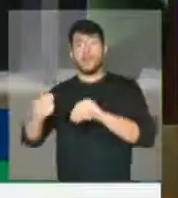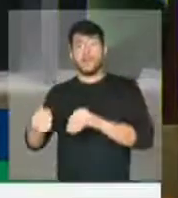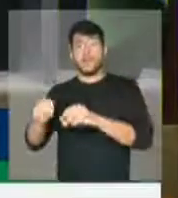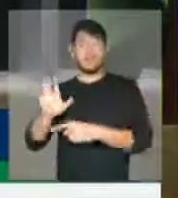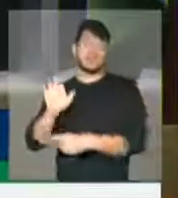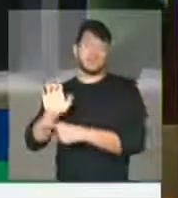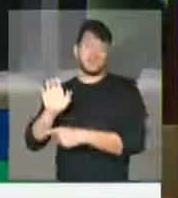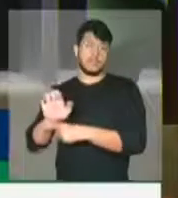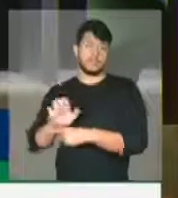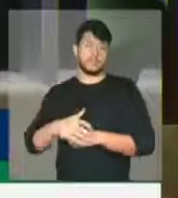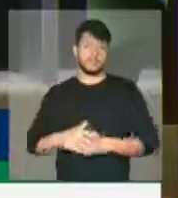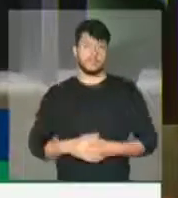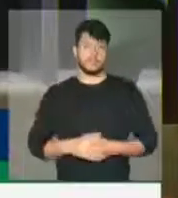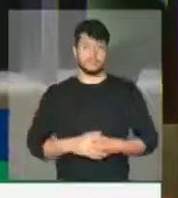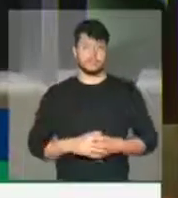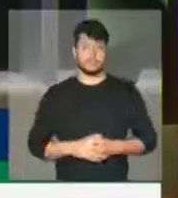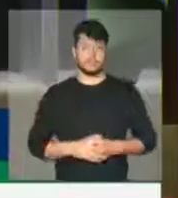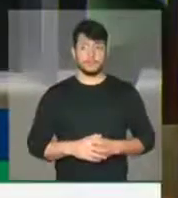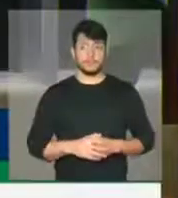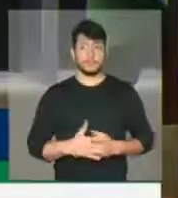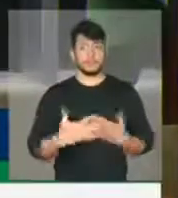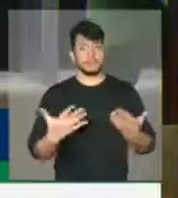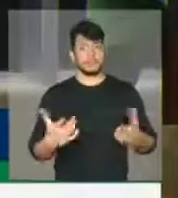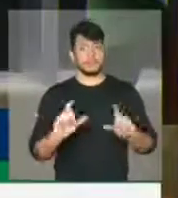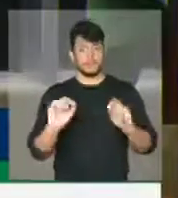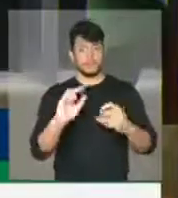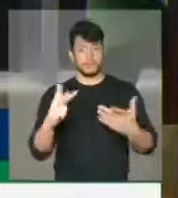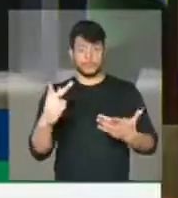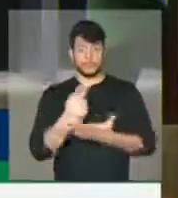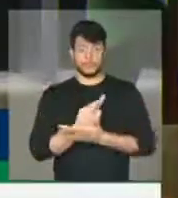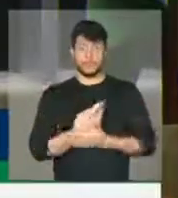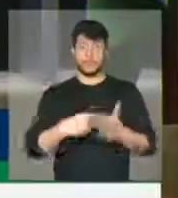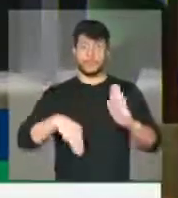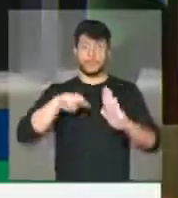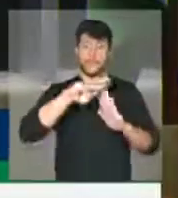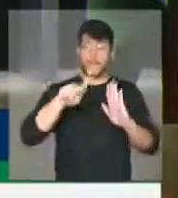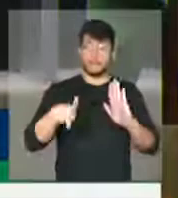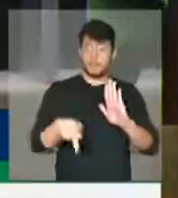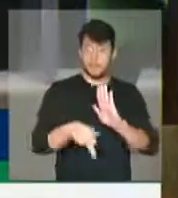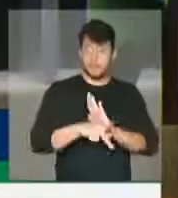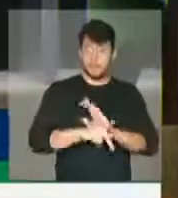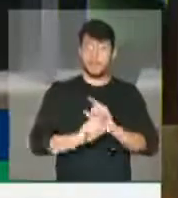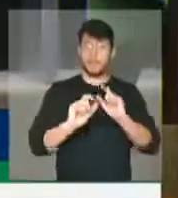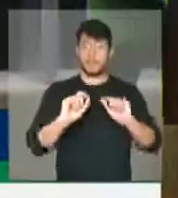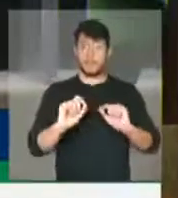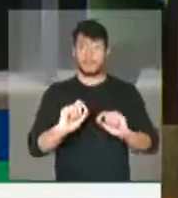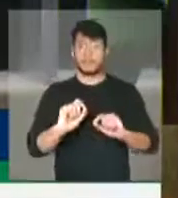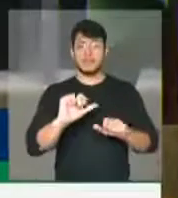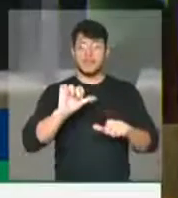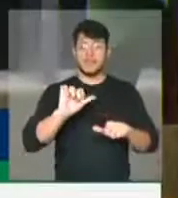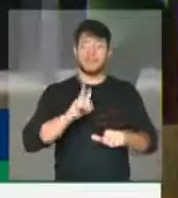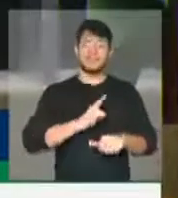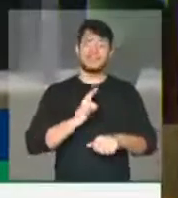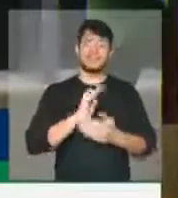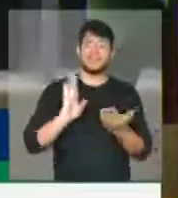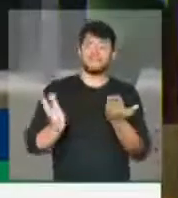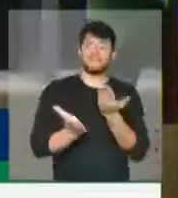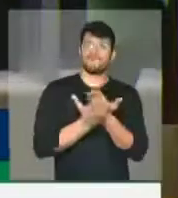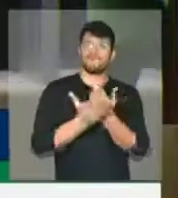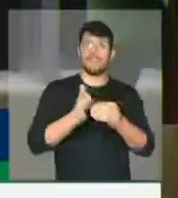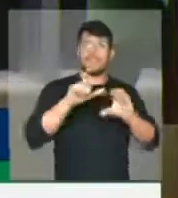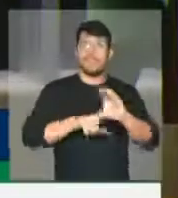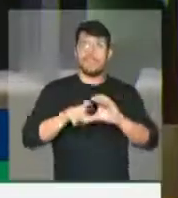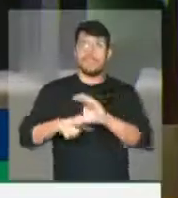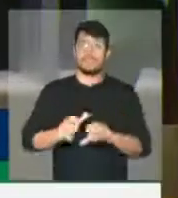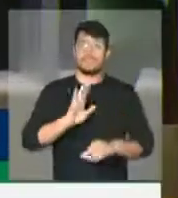texto modificado. Lá foram colocados dois jabutis, importantes jabutis, um permitindo, entre outros, a